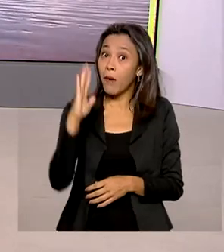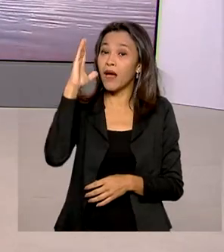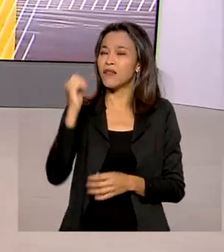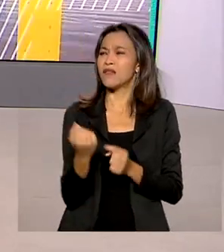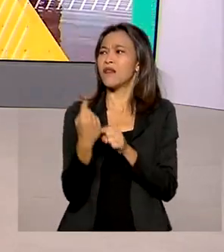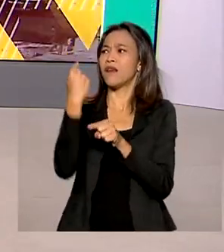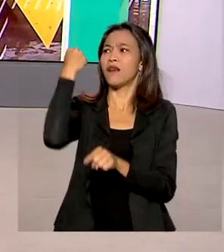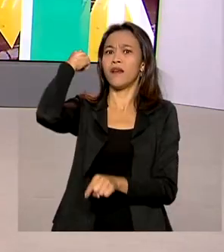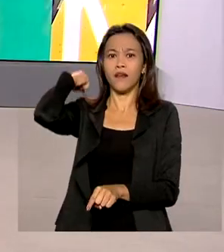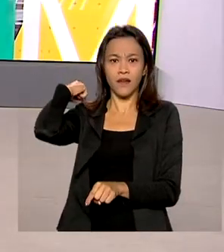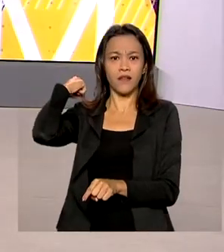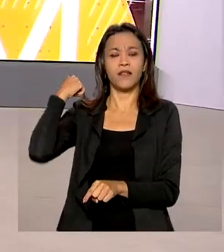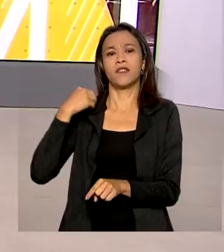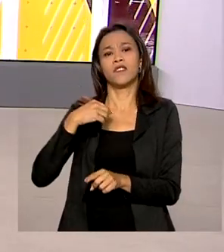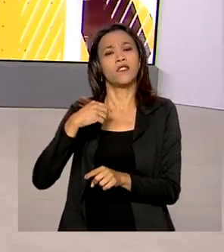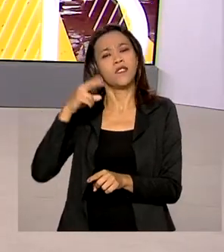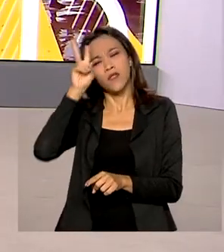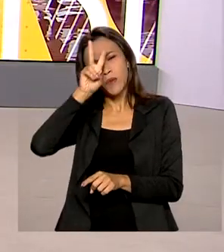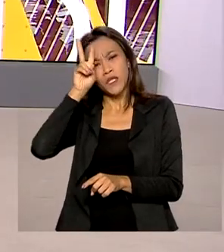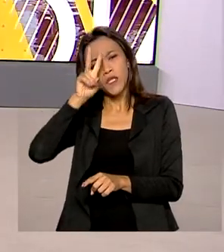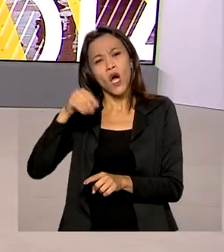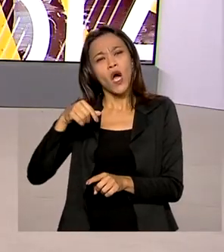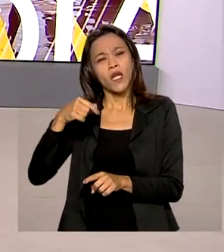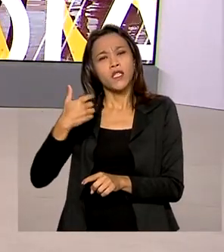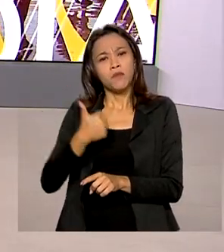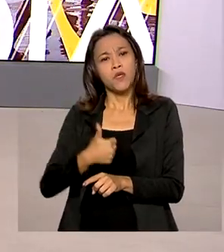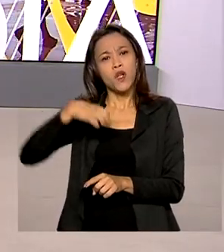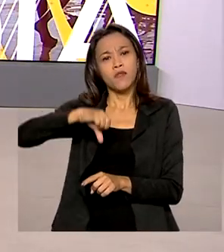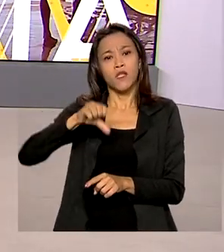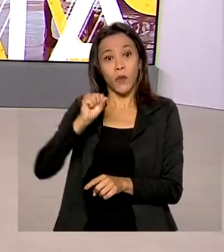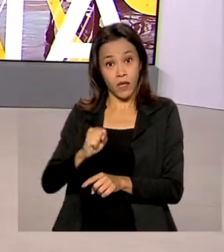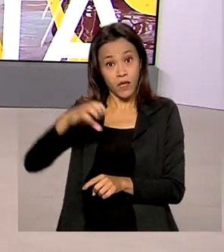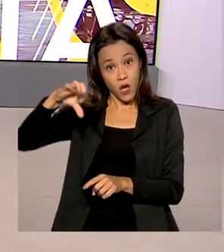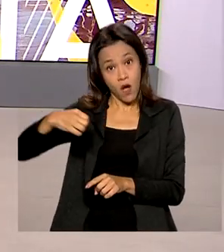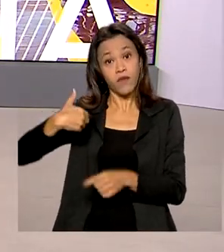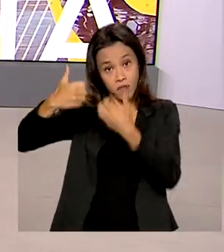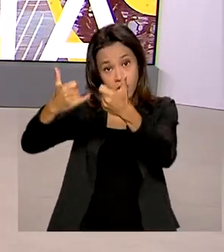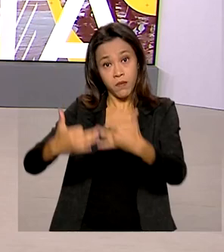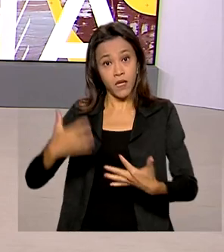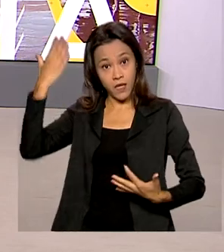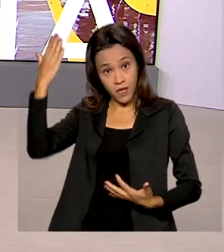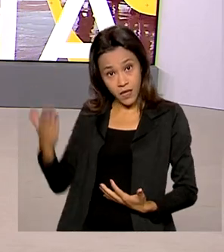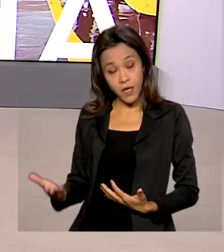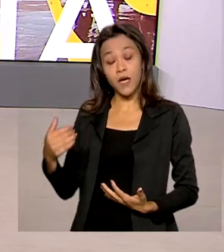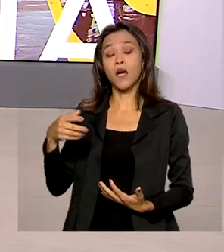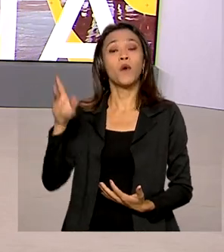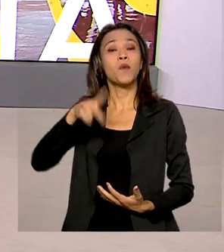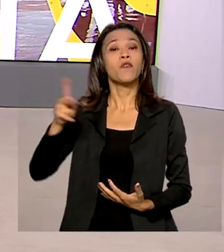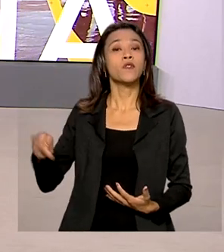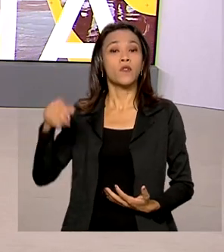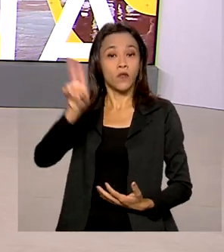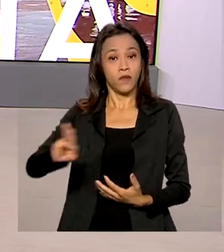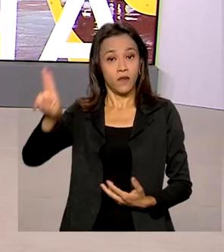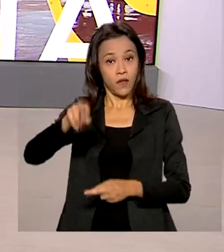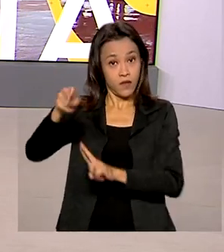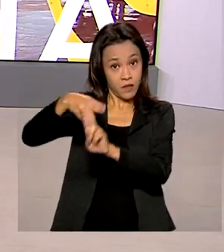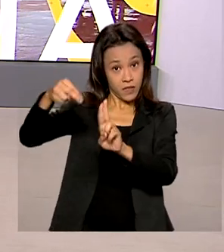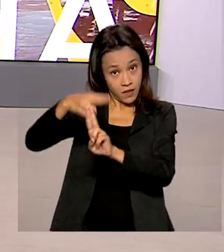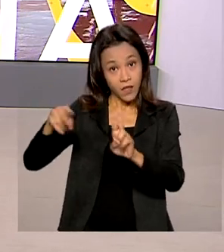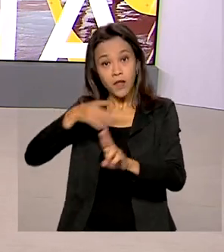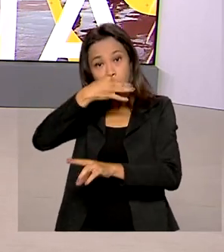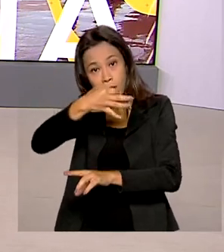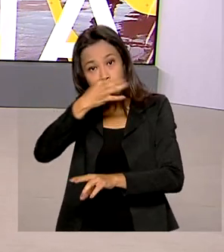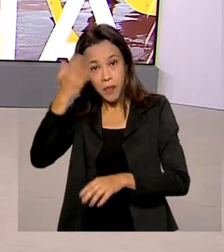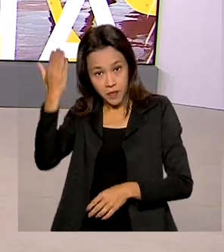começo da série histórica em 1989. Quem comenta o resultado é o cientista político da Universidade de Brasília e comentarista aqui da TV